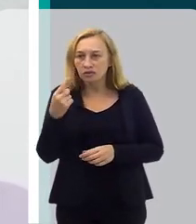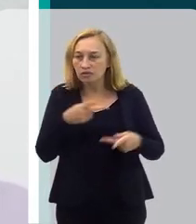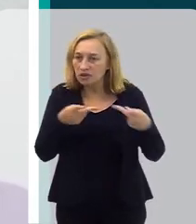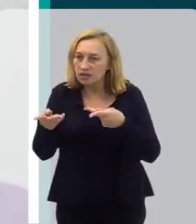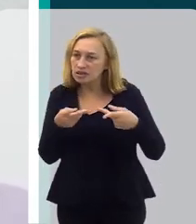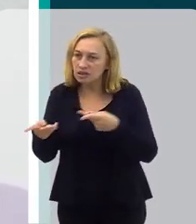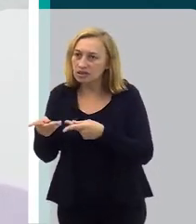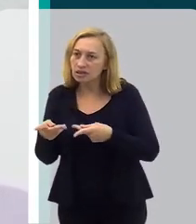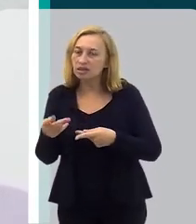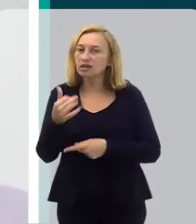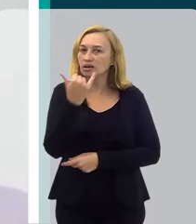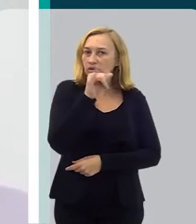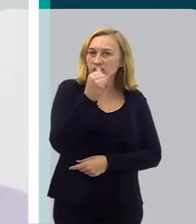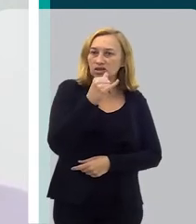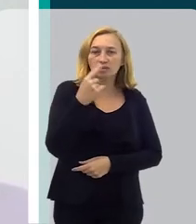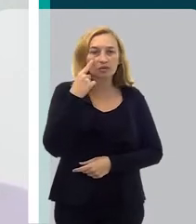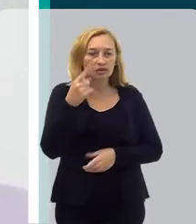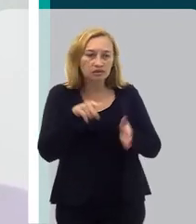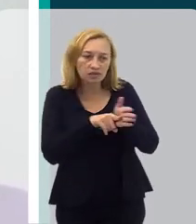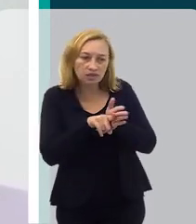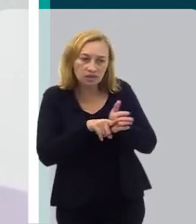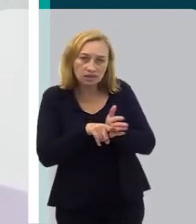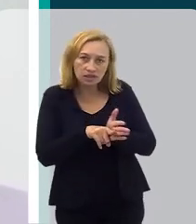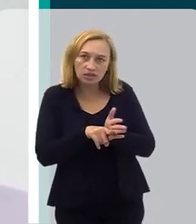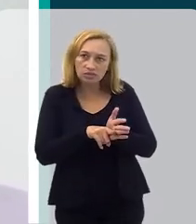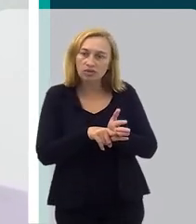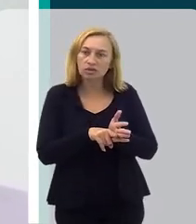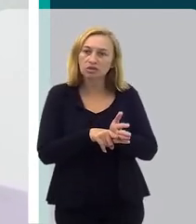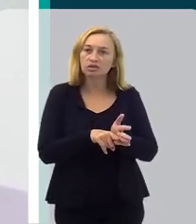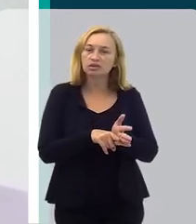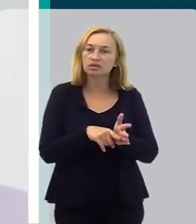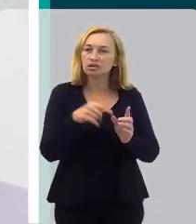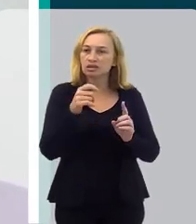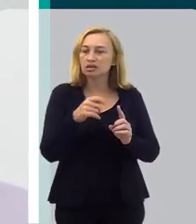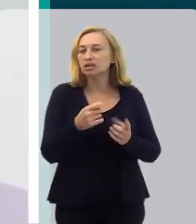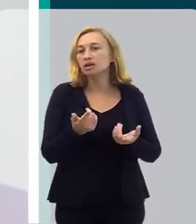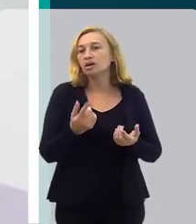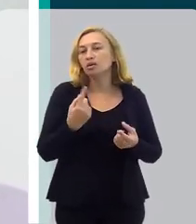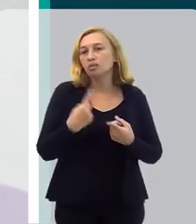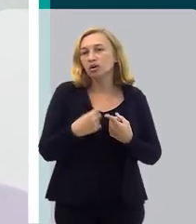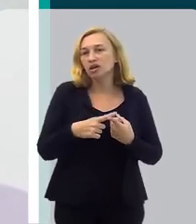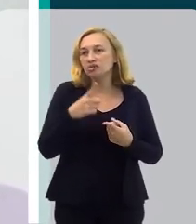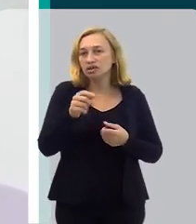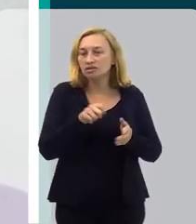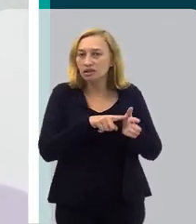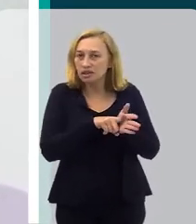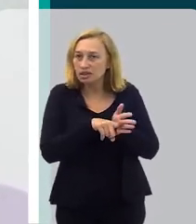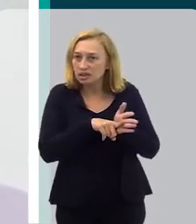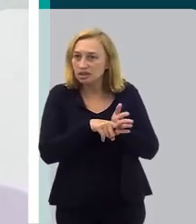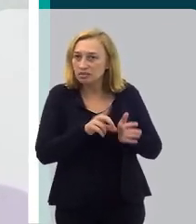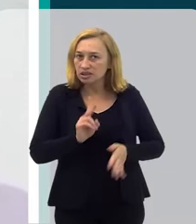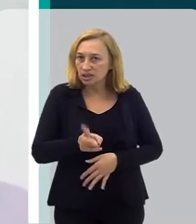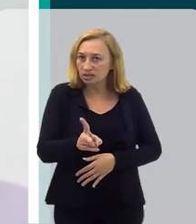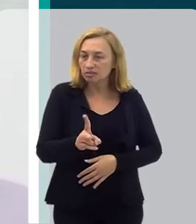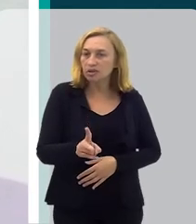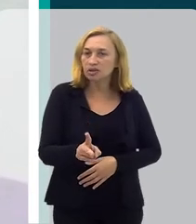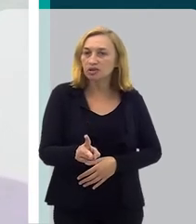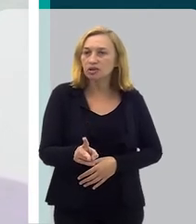para que você faça exames periódicos, porque se você fizer os exames periódicos,